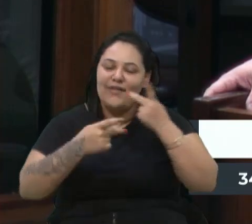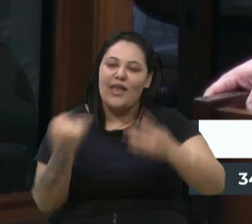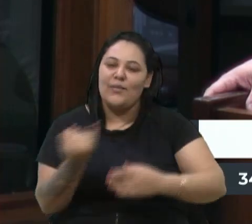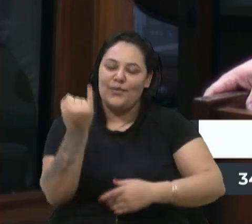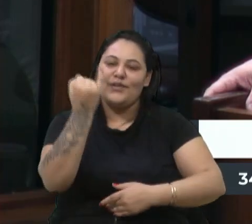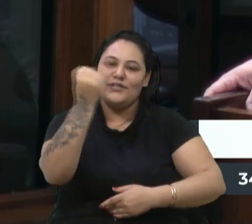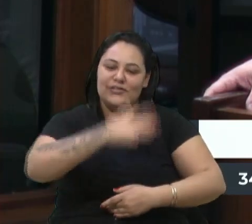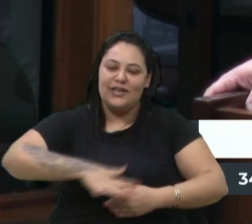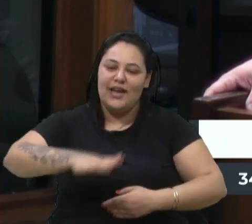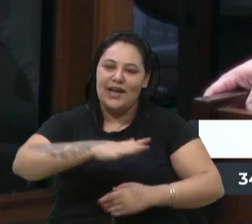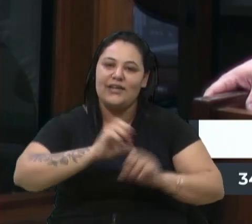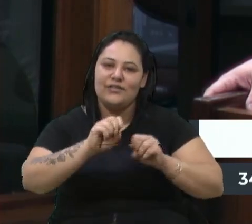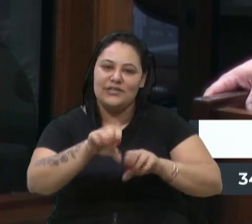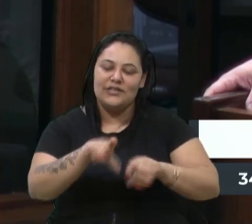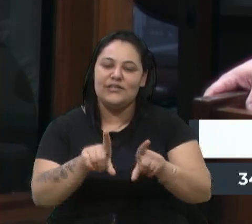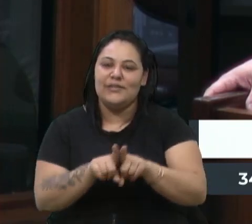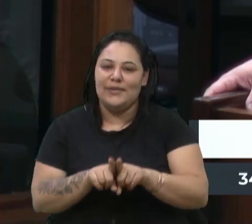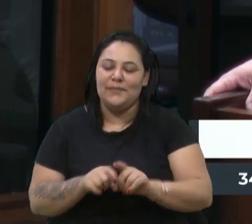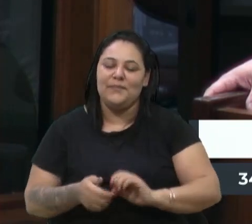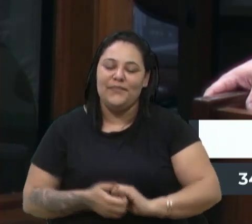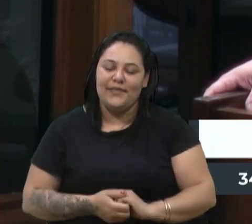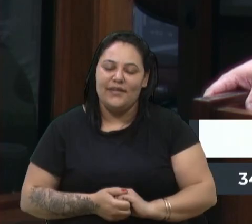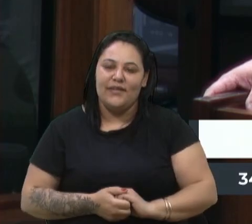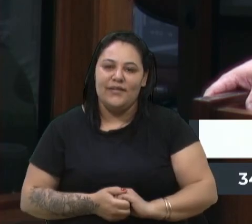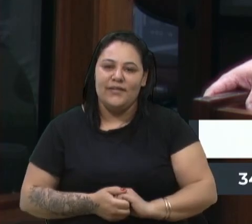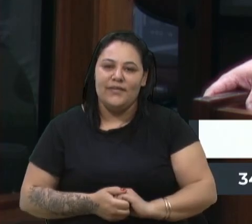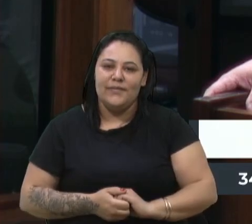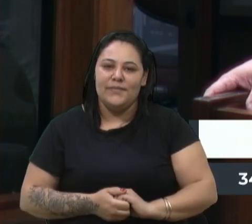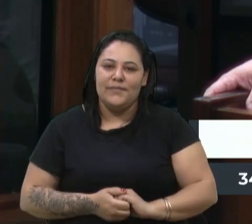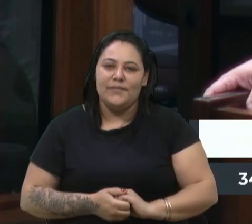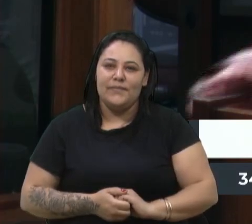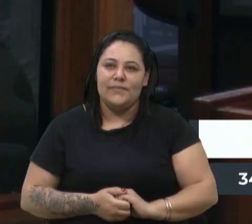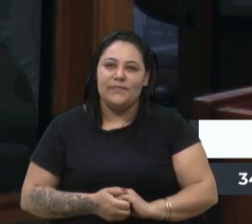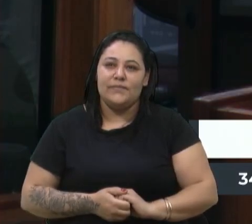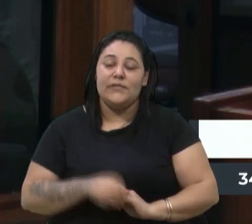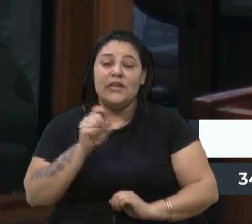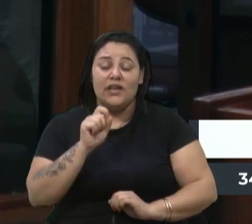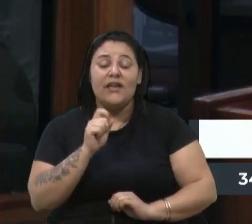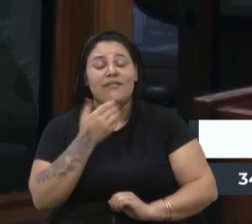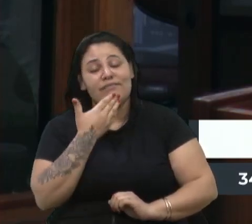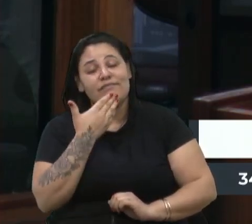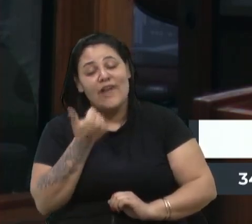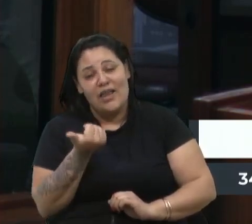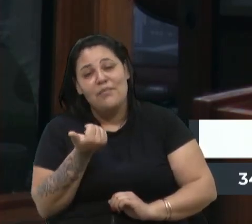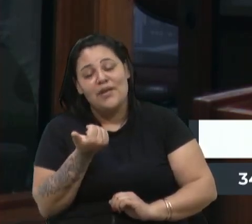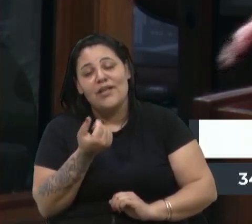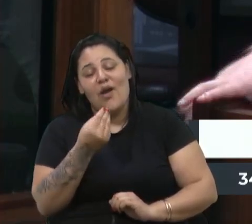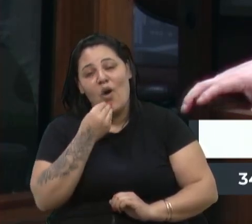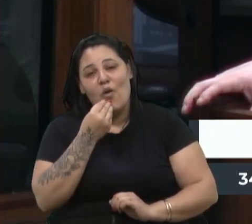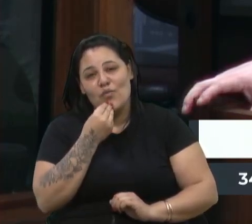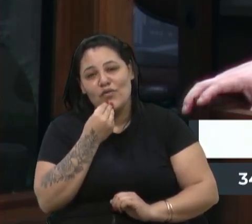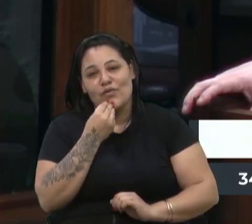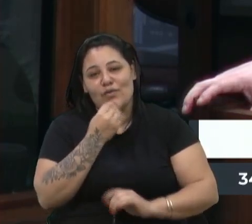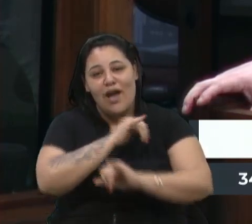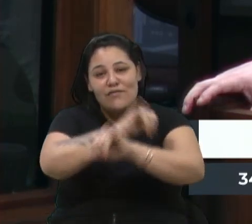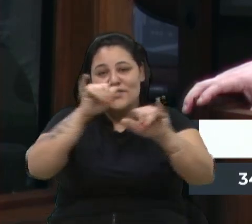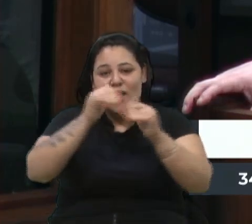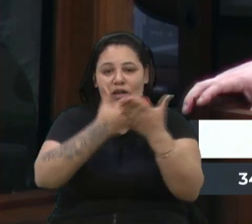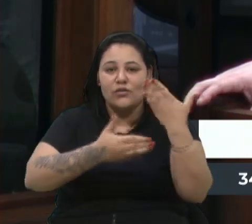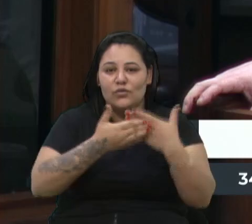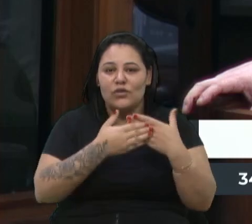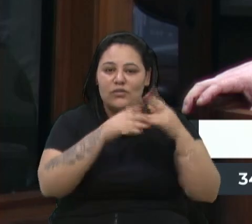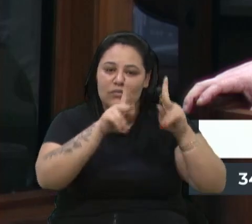na área da educação e que vale a pena trazer e passar essa mensagem não somente